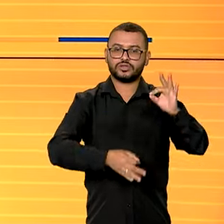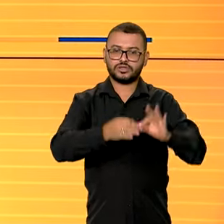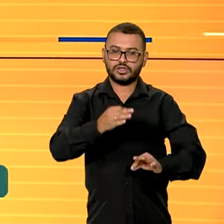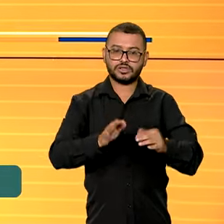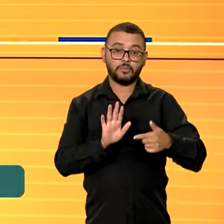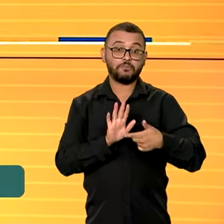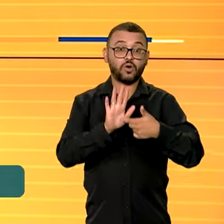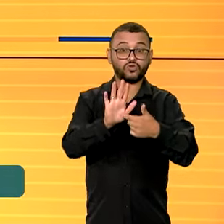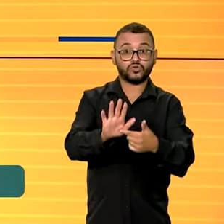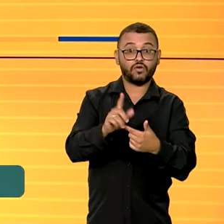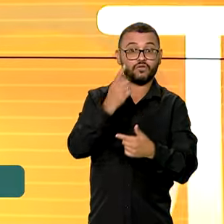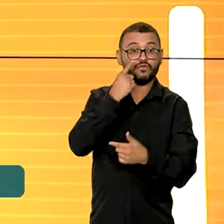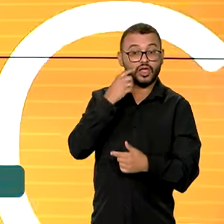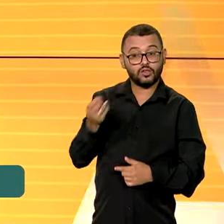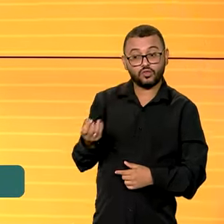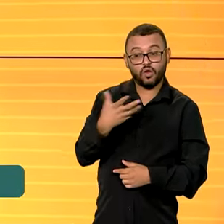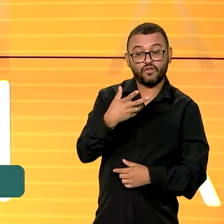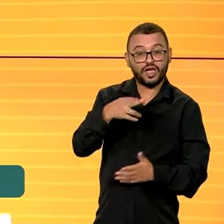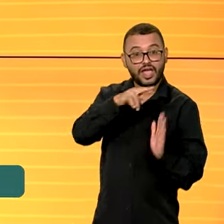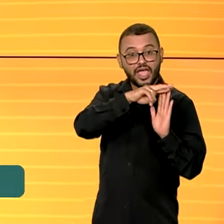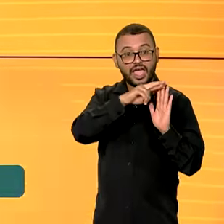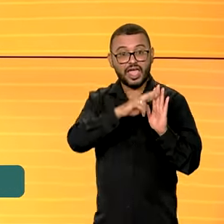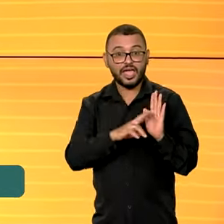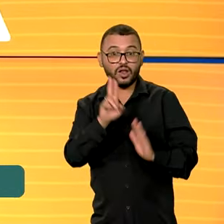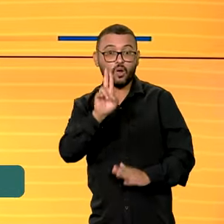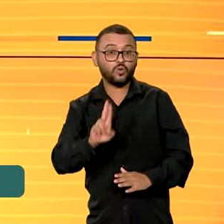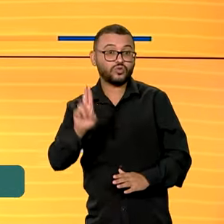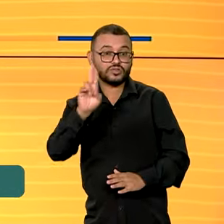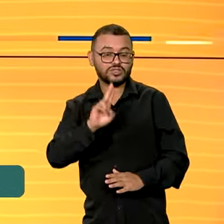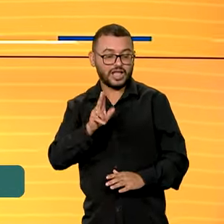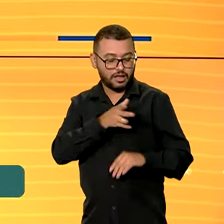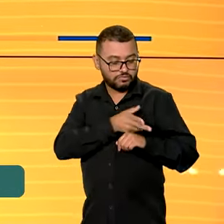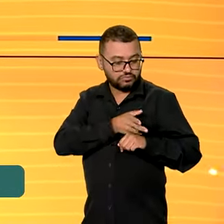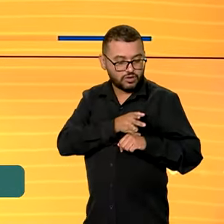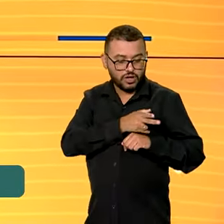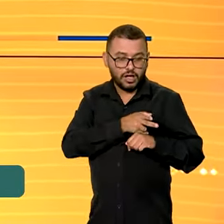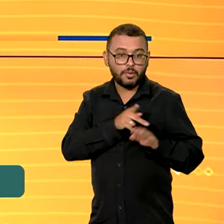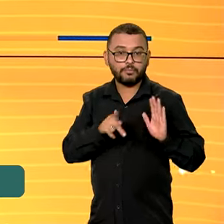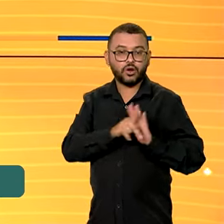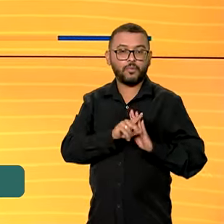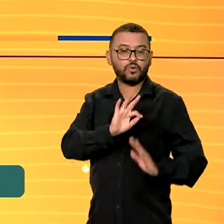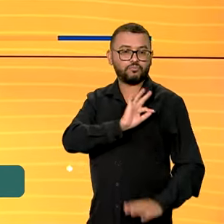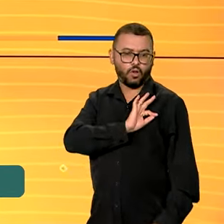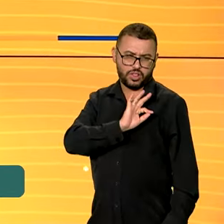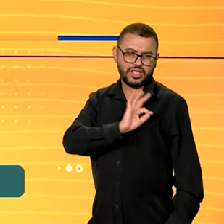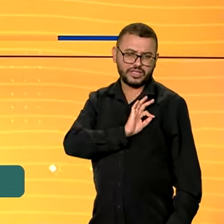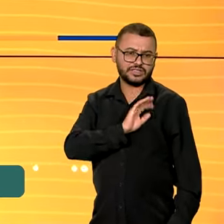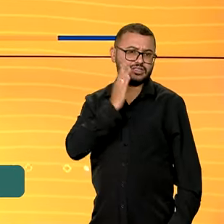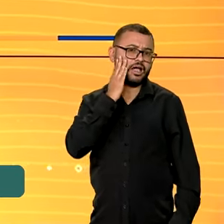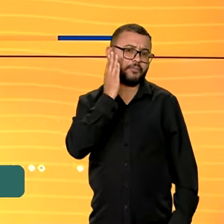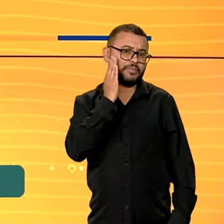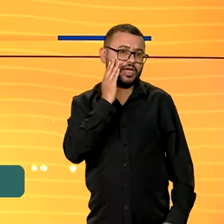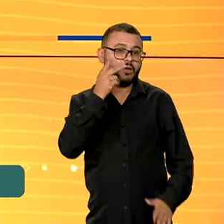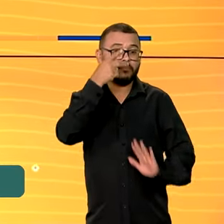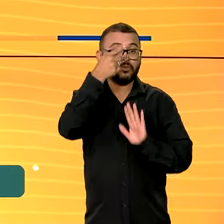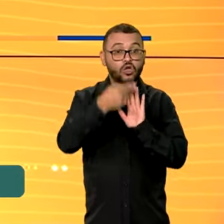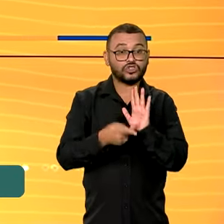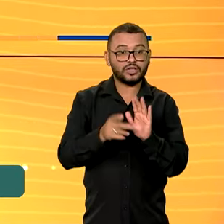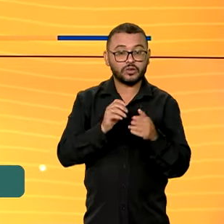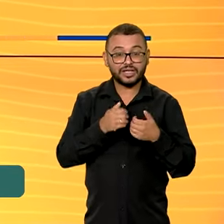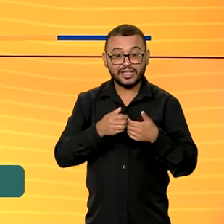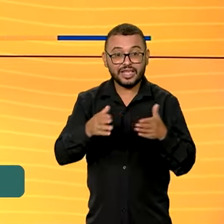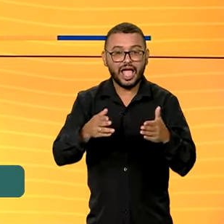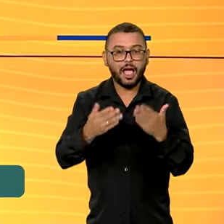apresentou as normas sobre o uso de câmeras corporais pela polícia e também lançou um projeto para oferecer